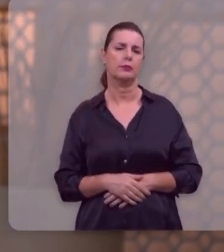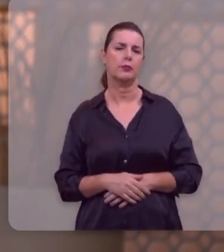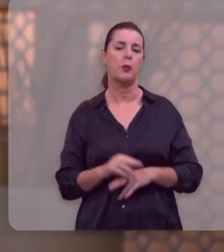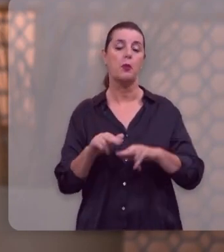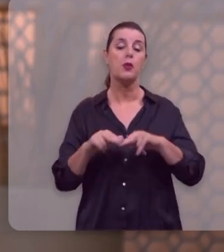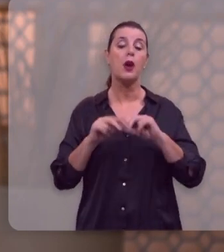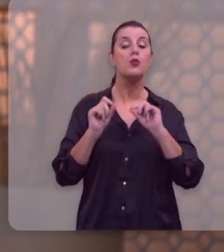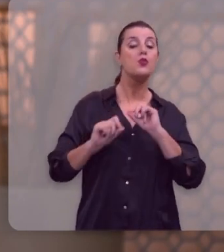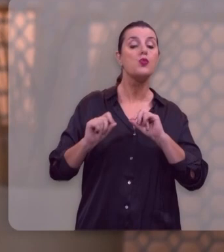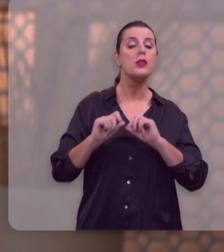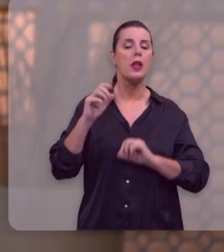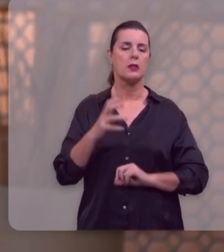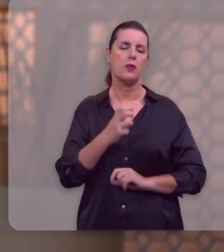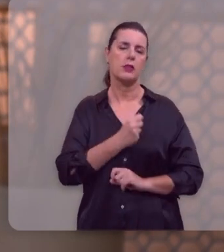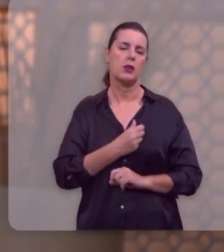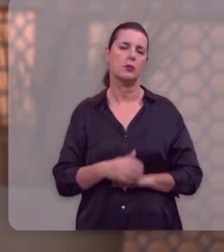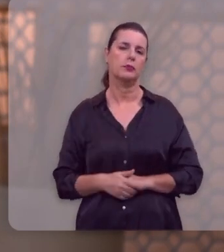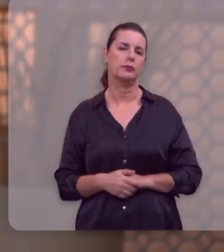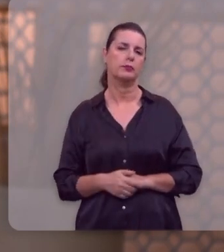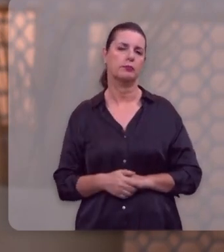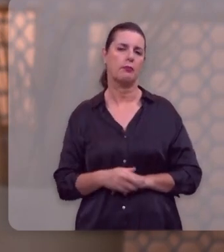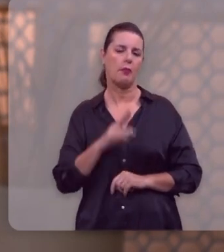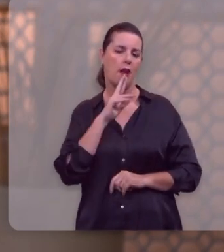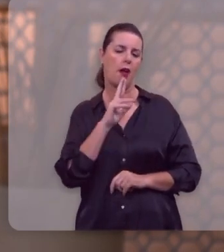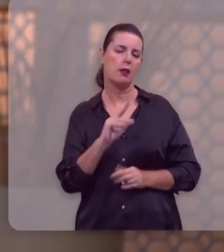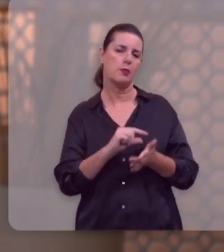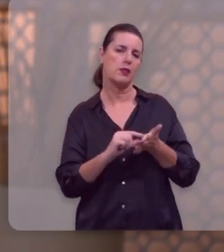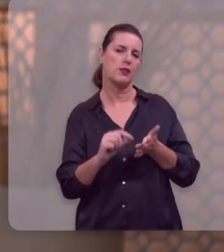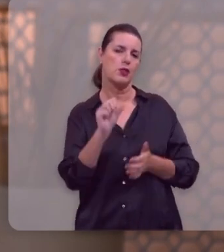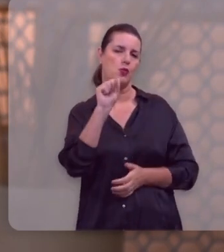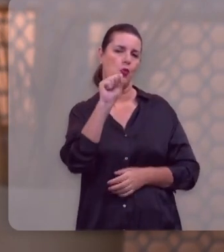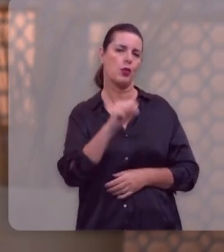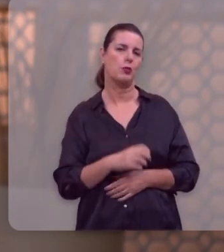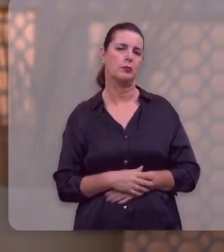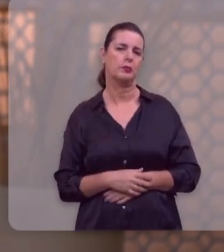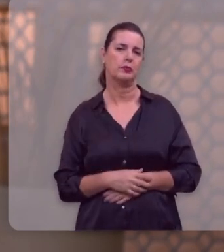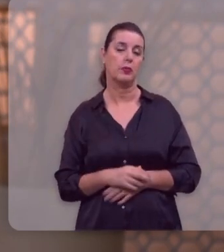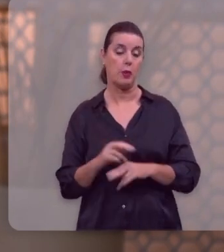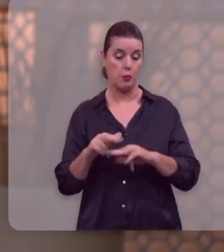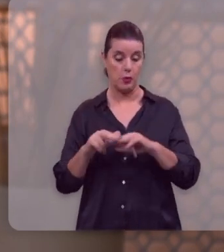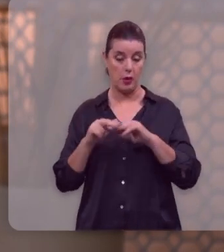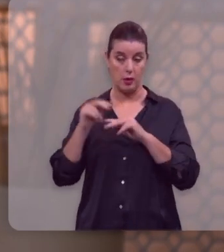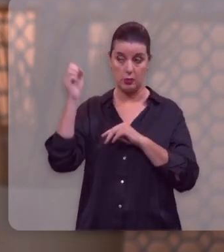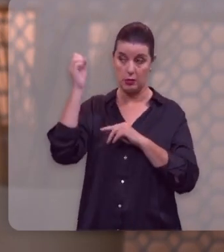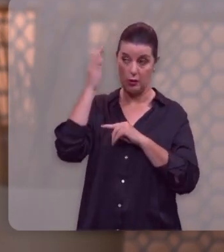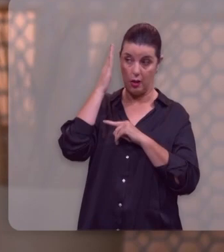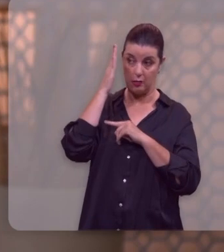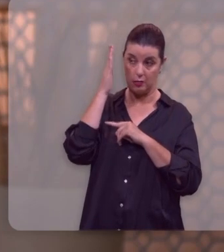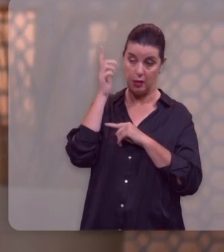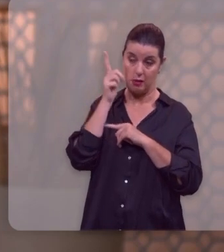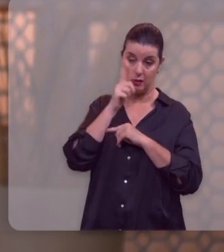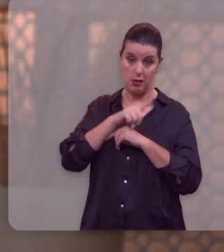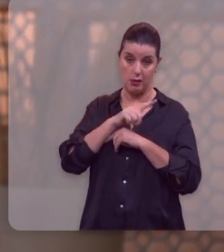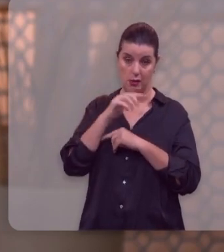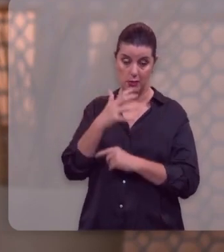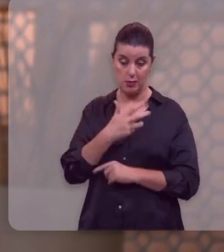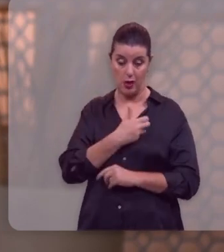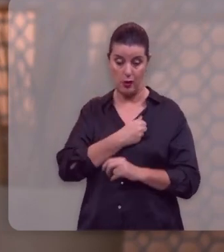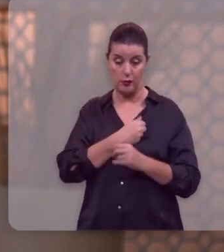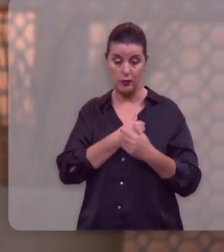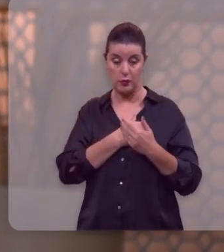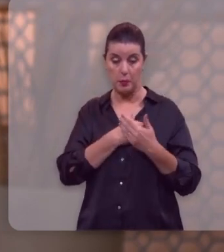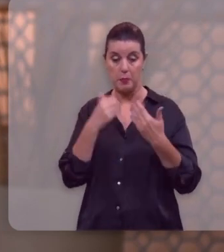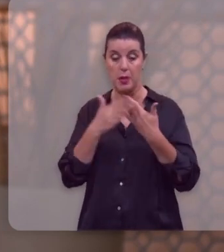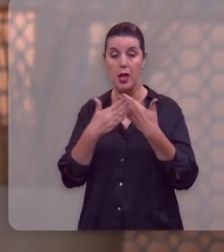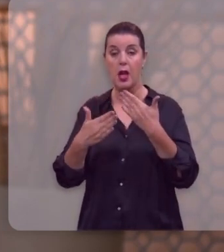salvação? E a resposta está no versículo 8. Pela graça sois salvos mediante a